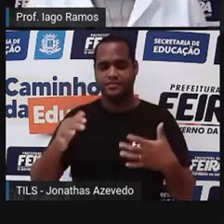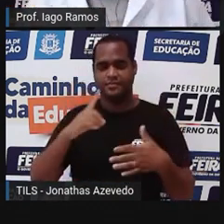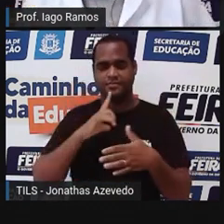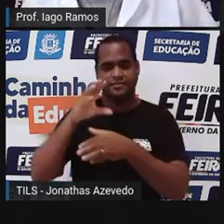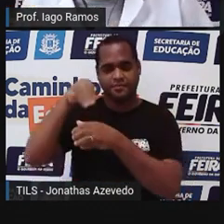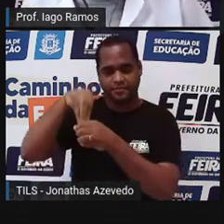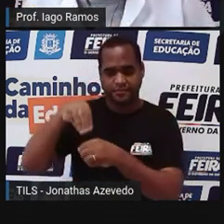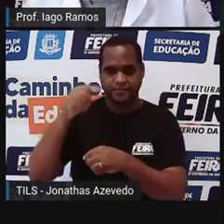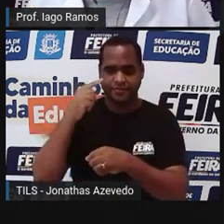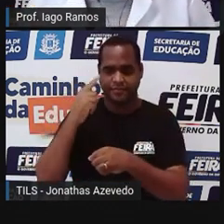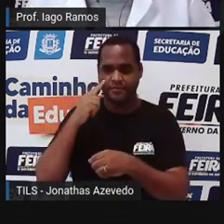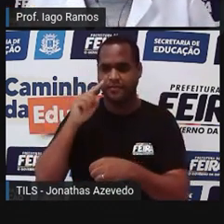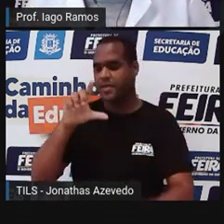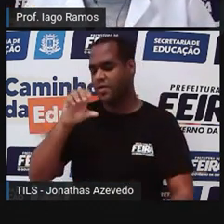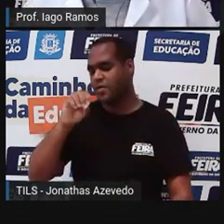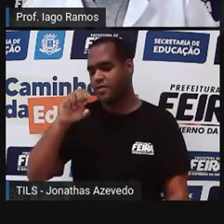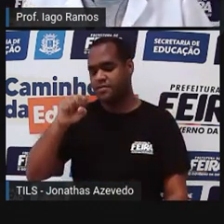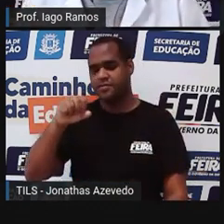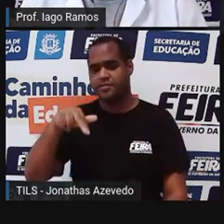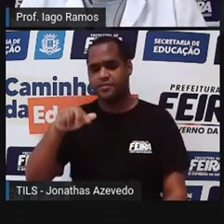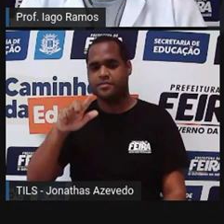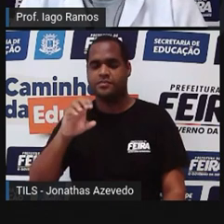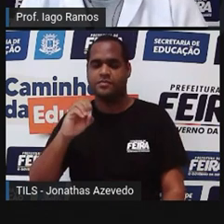losango, é a diagonal menor.